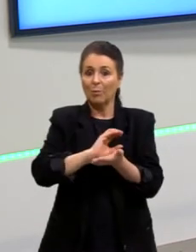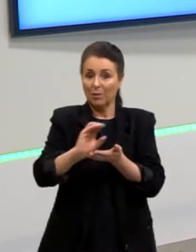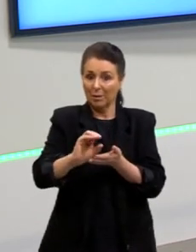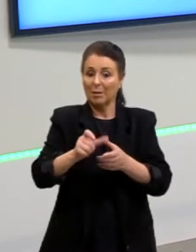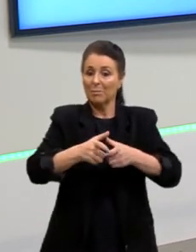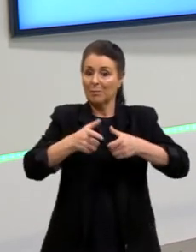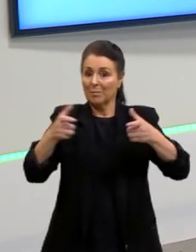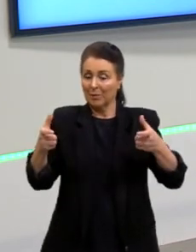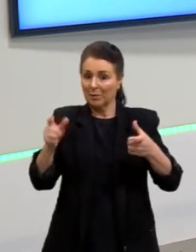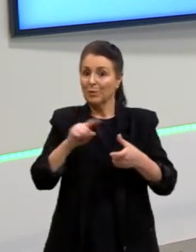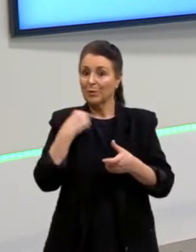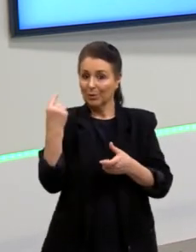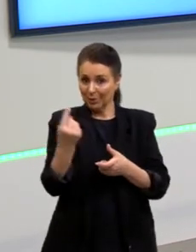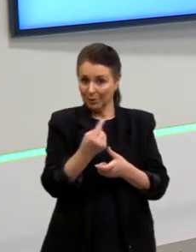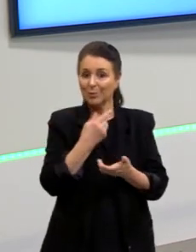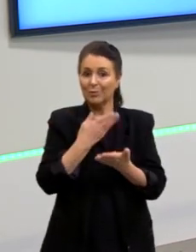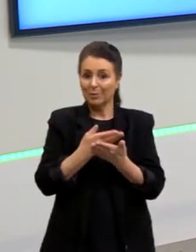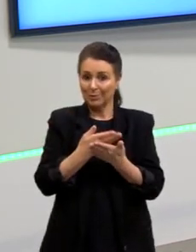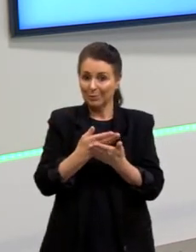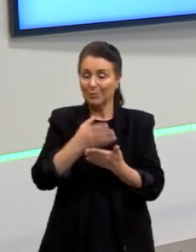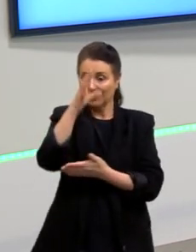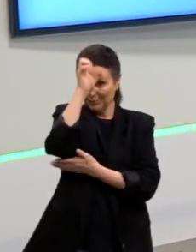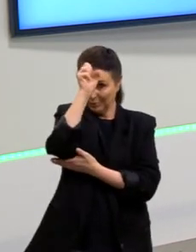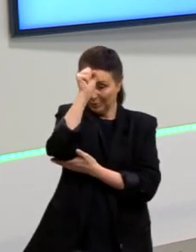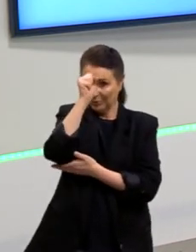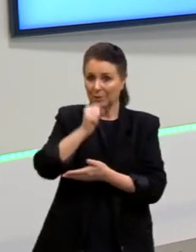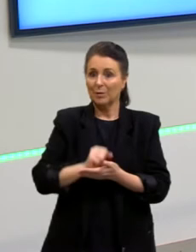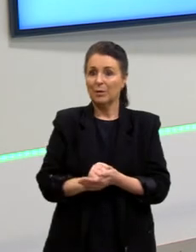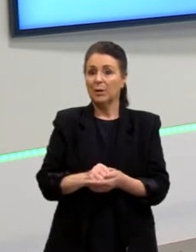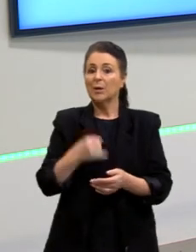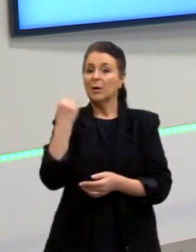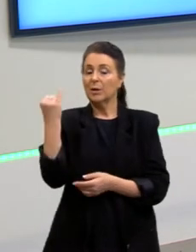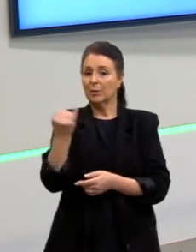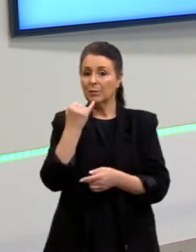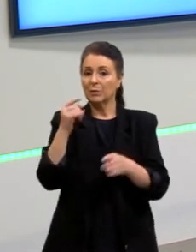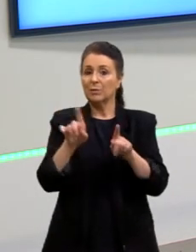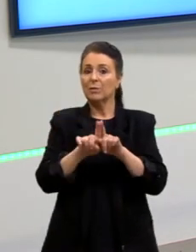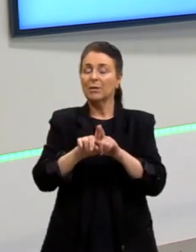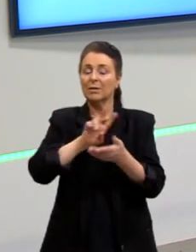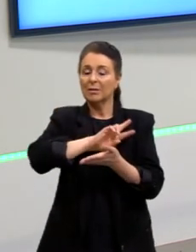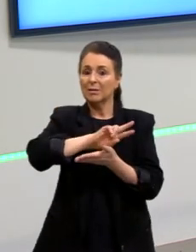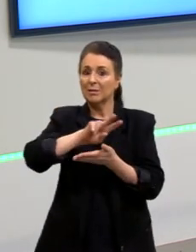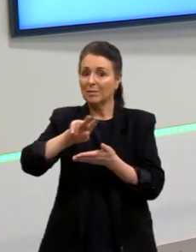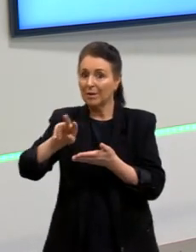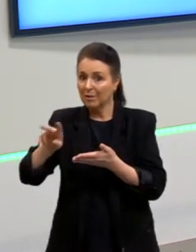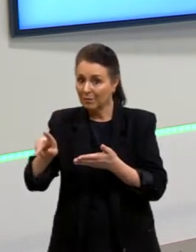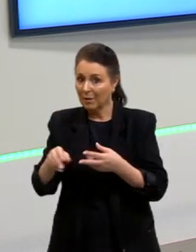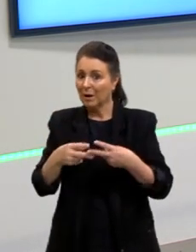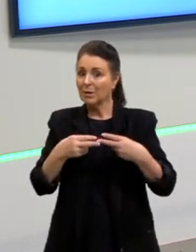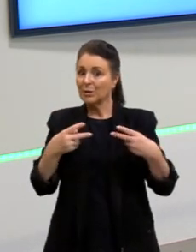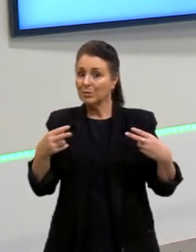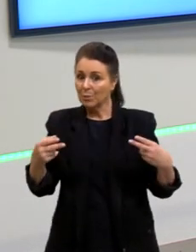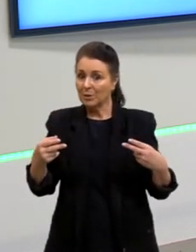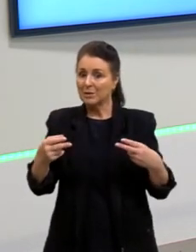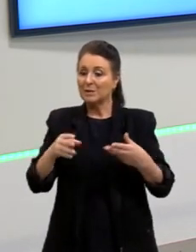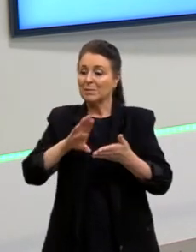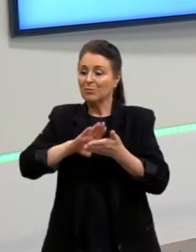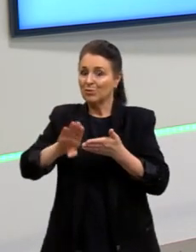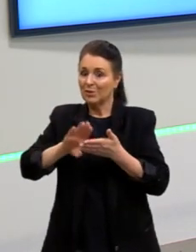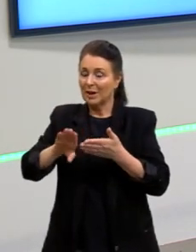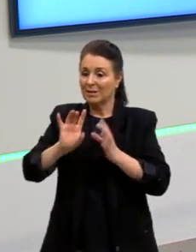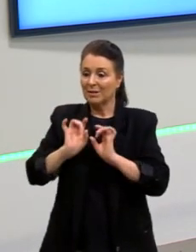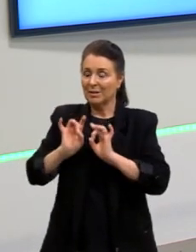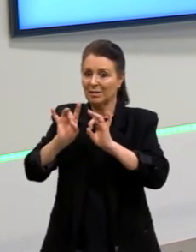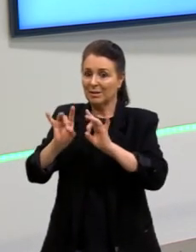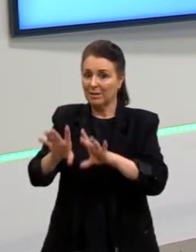vamos ver. É importante falar que existem vários mecanismos da eliminação, mas que o